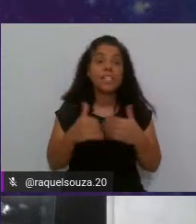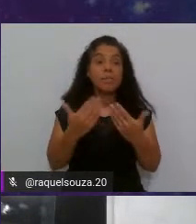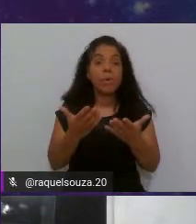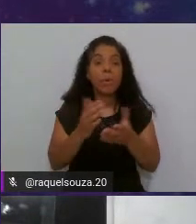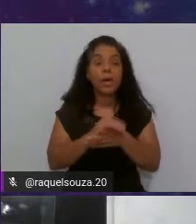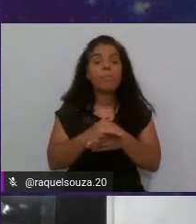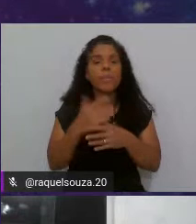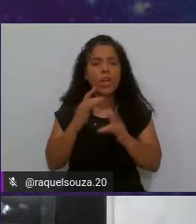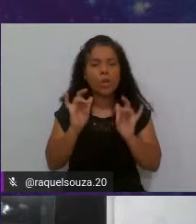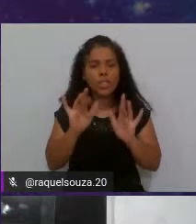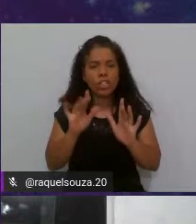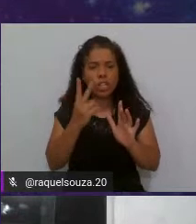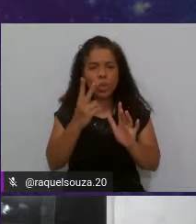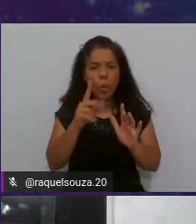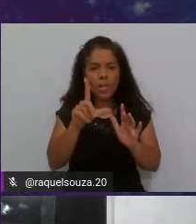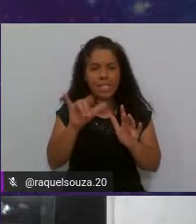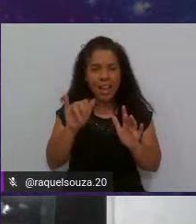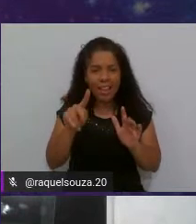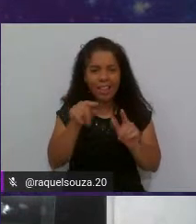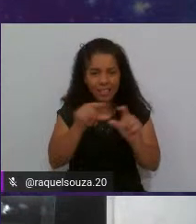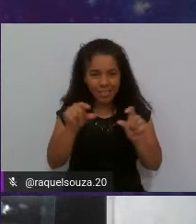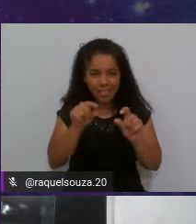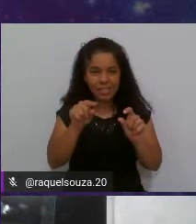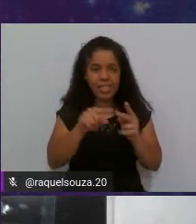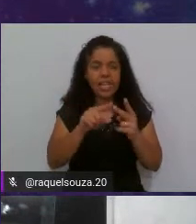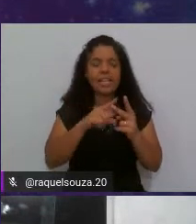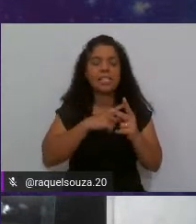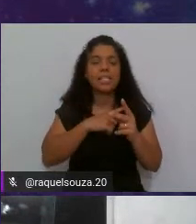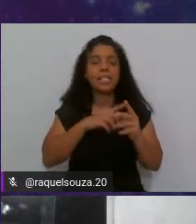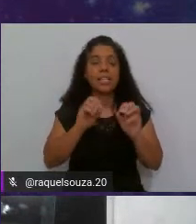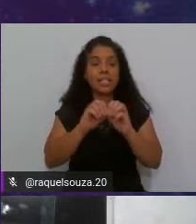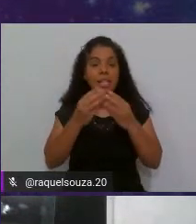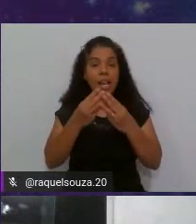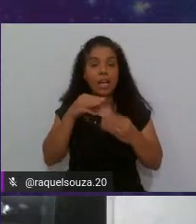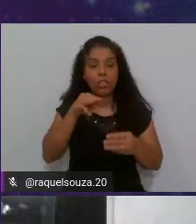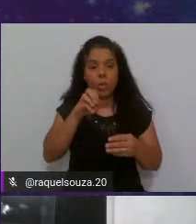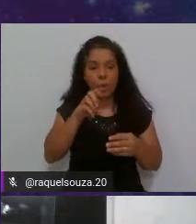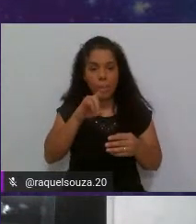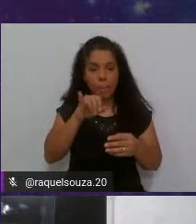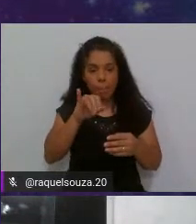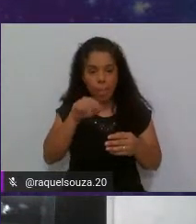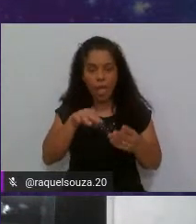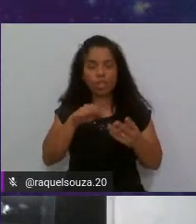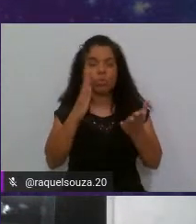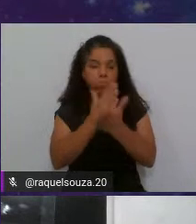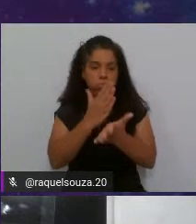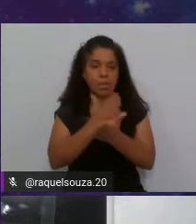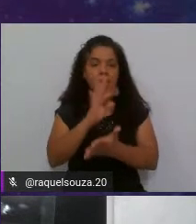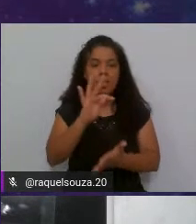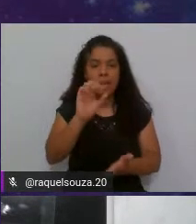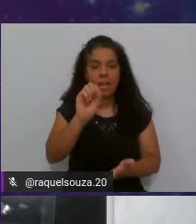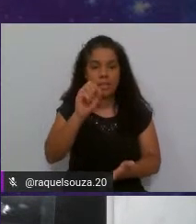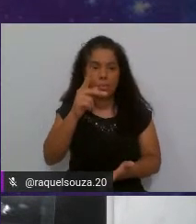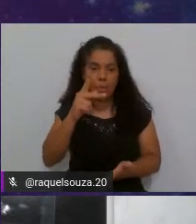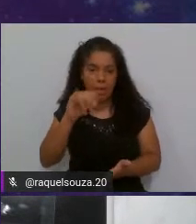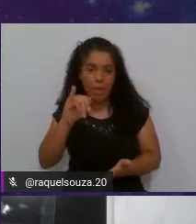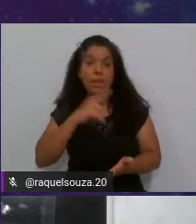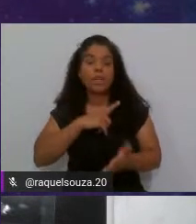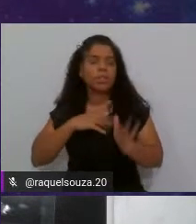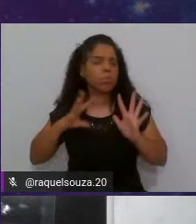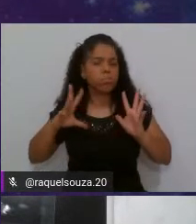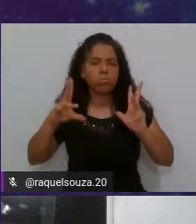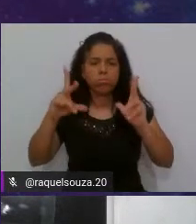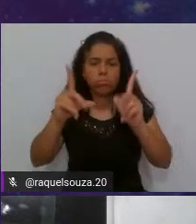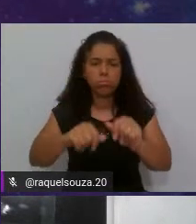eu deixei dois links nesse slide que é do Medium com a nossa revista TSPI, que contém todos os artigos que nós